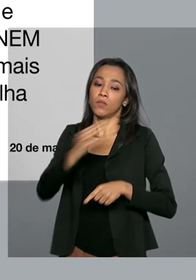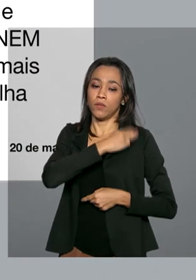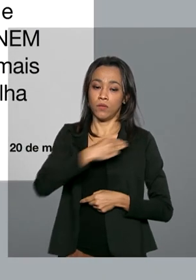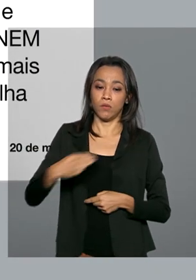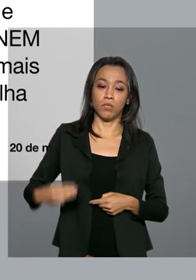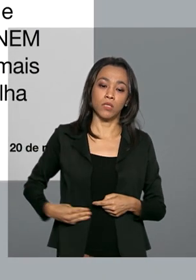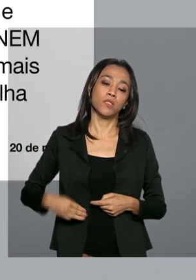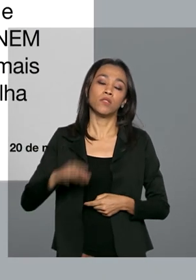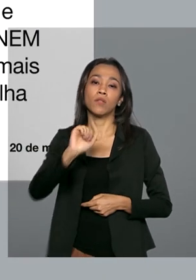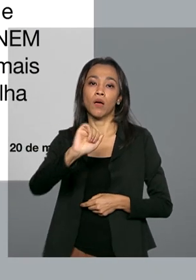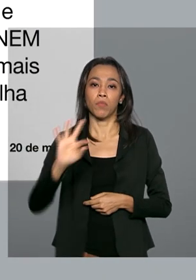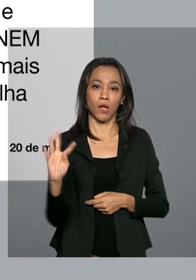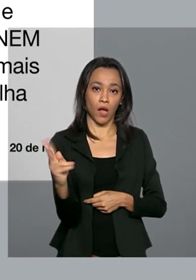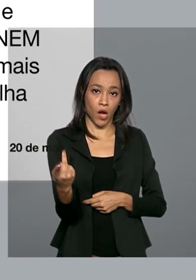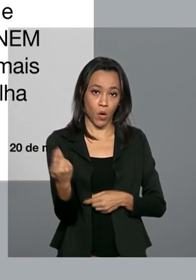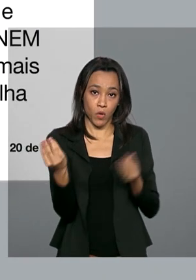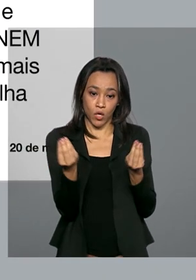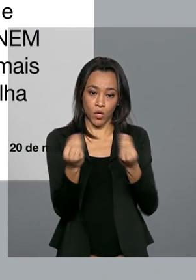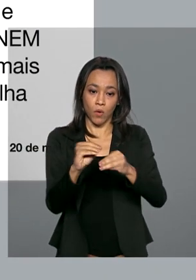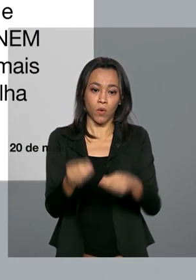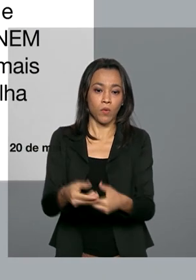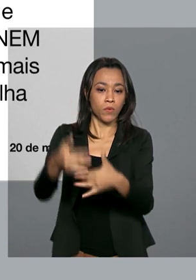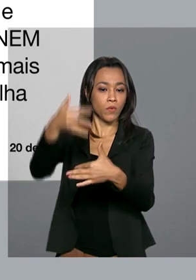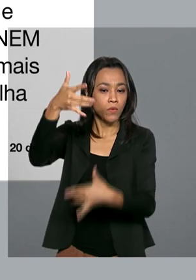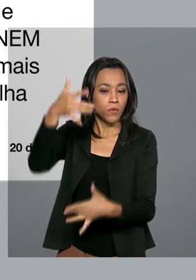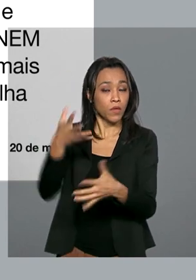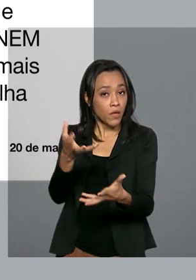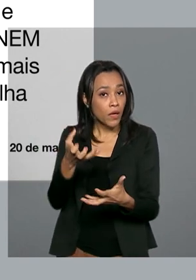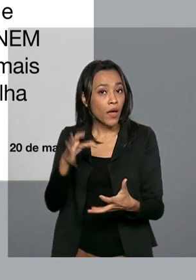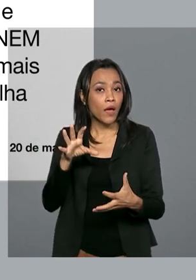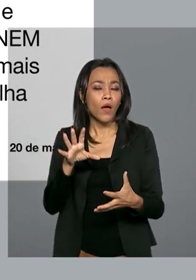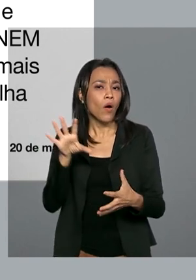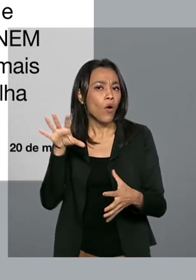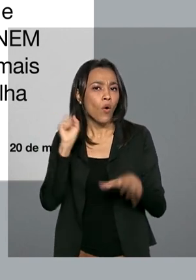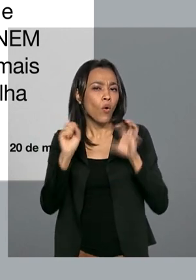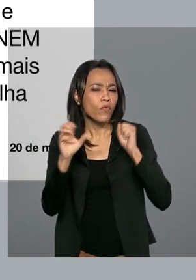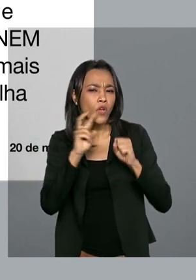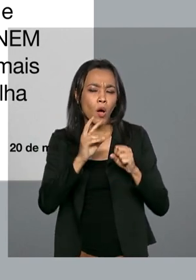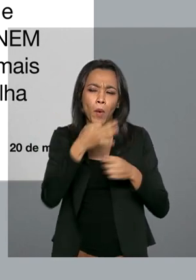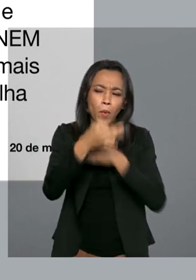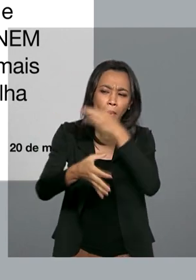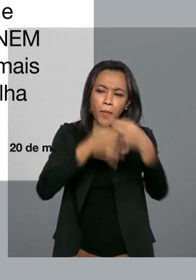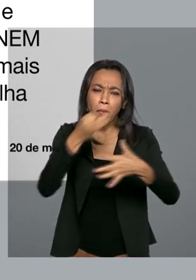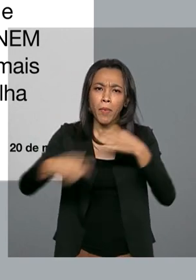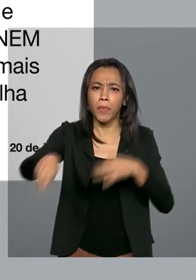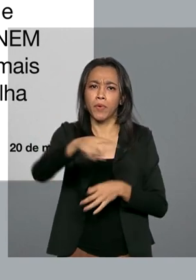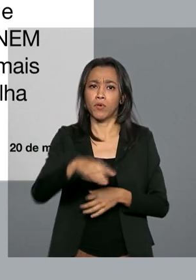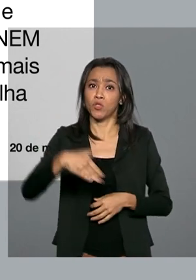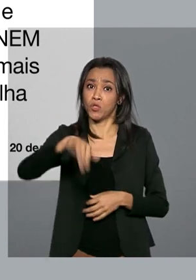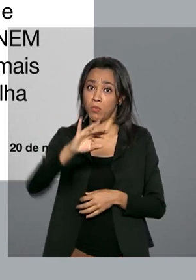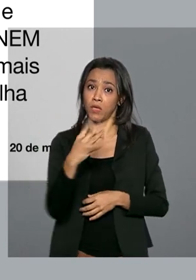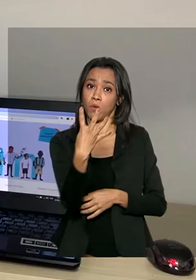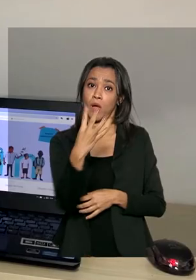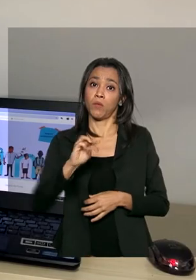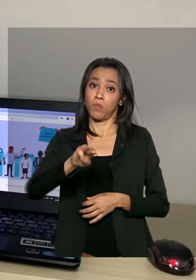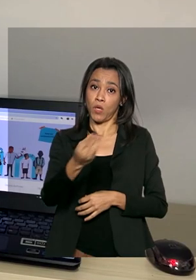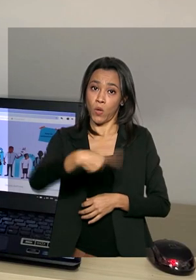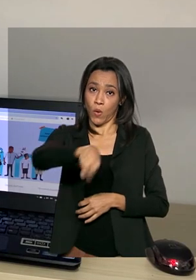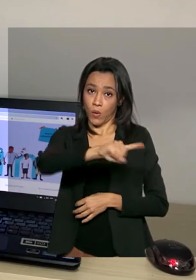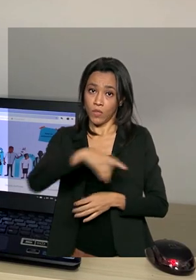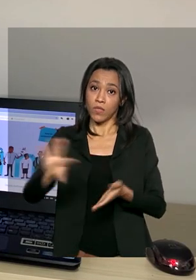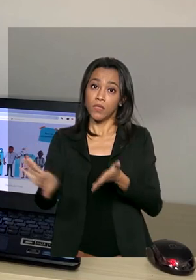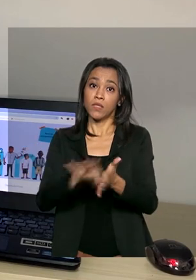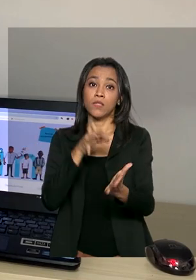Weintraub, que disse pelas redes sociais que quer ouvir os mais de 4 milhões de inscritos no exame. A